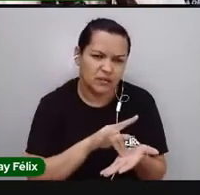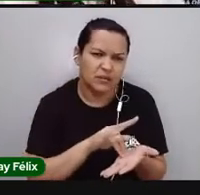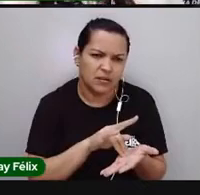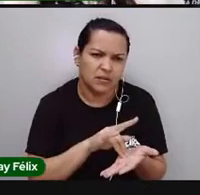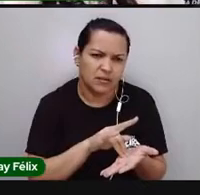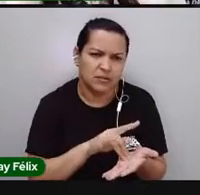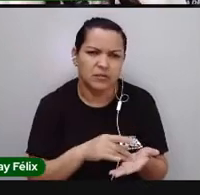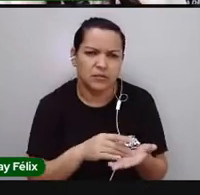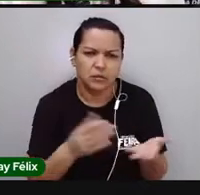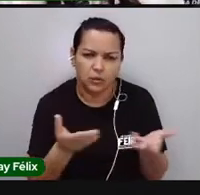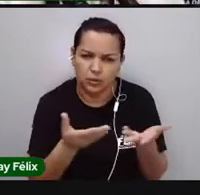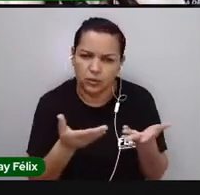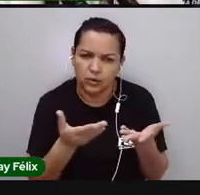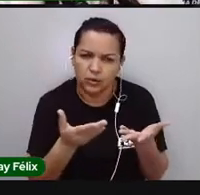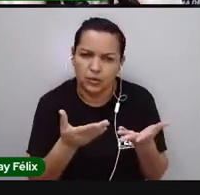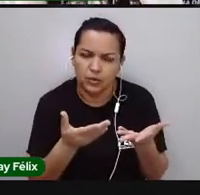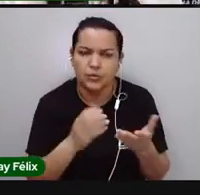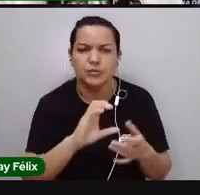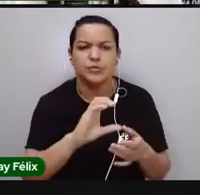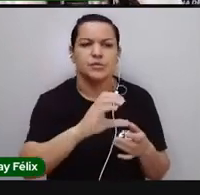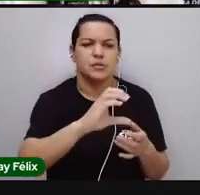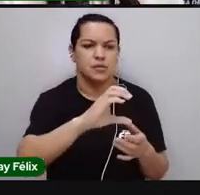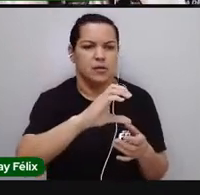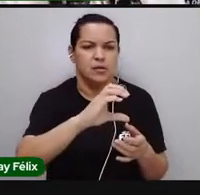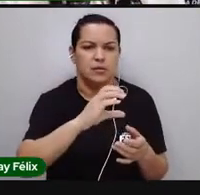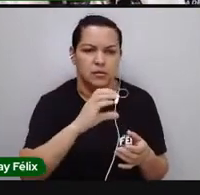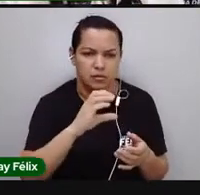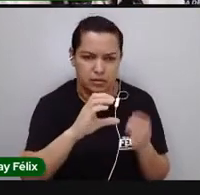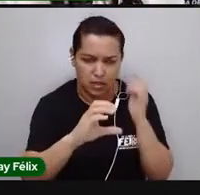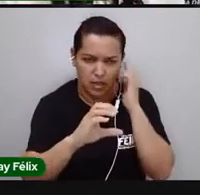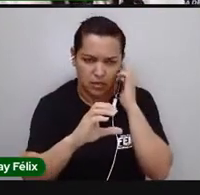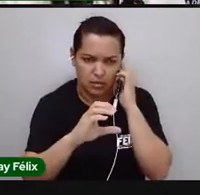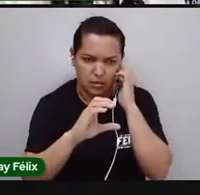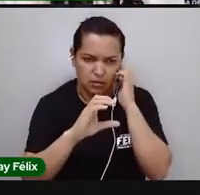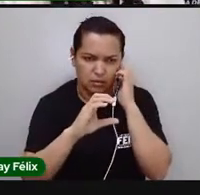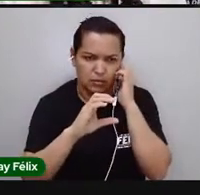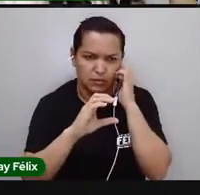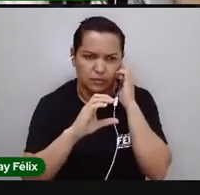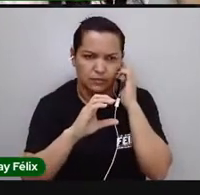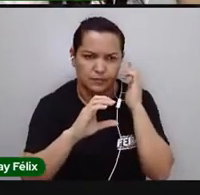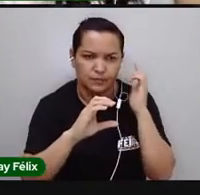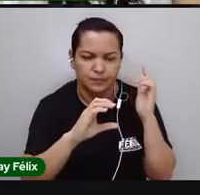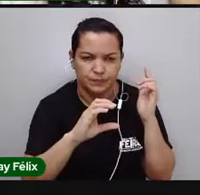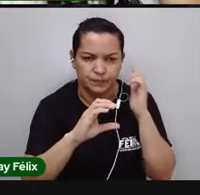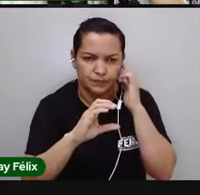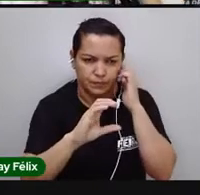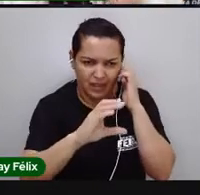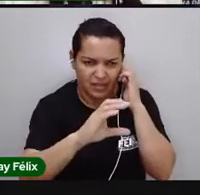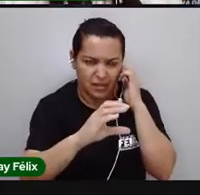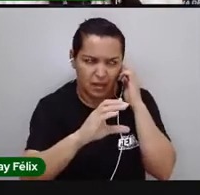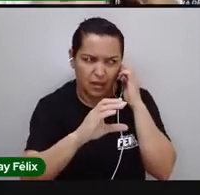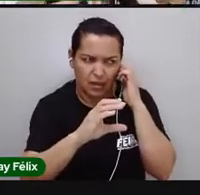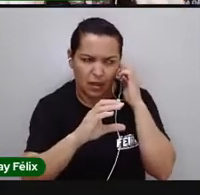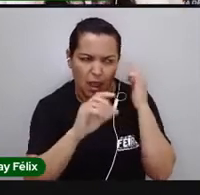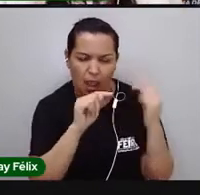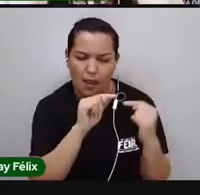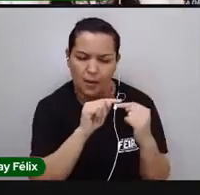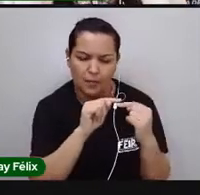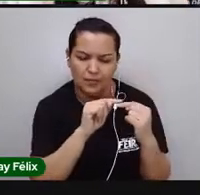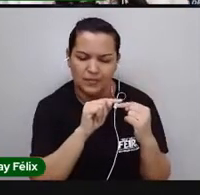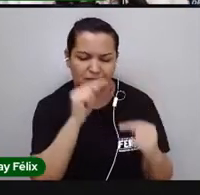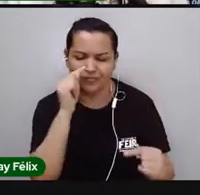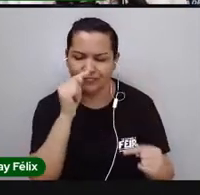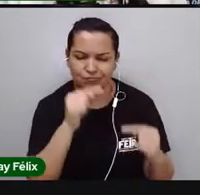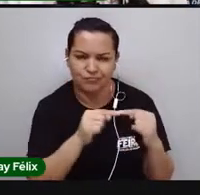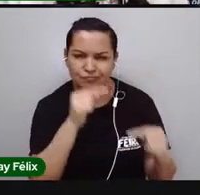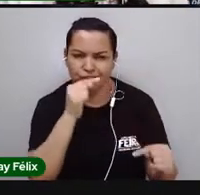que nós hoje, né, na ciência, digamos que isso é inadequado, que isso não cabe,